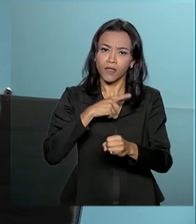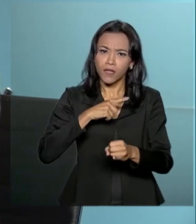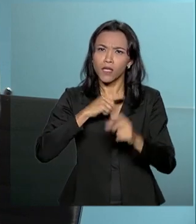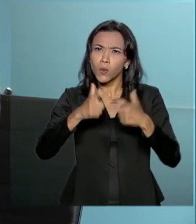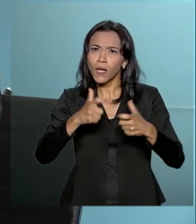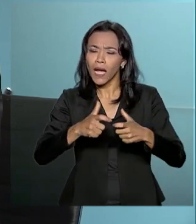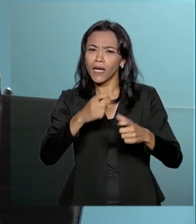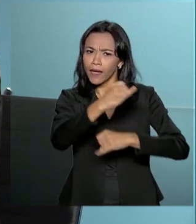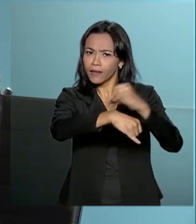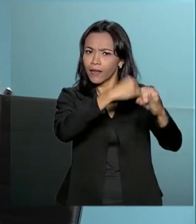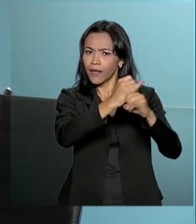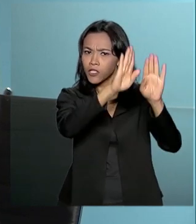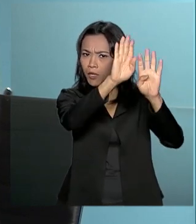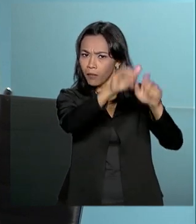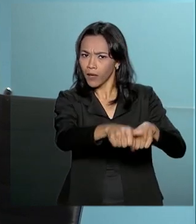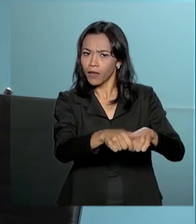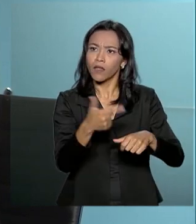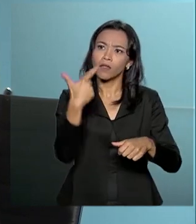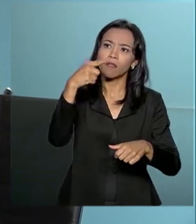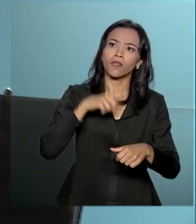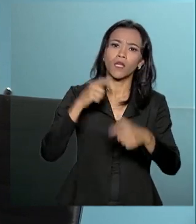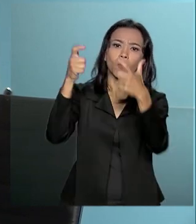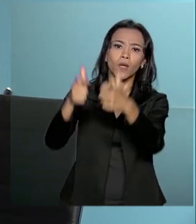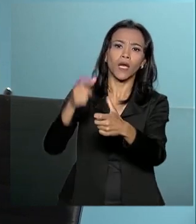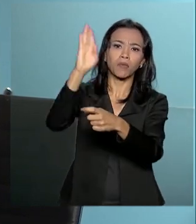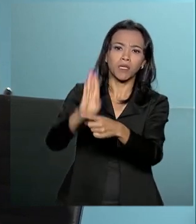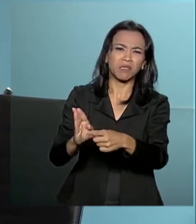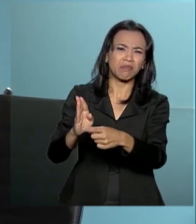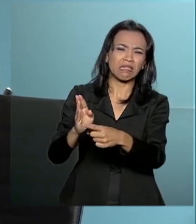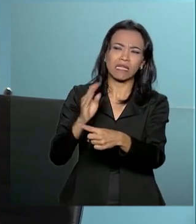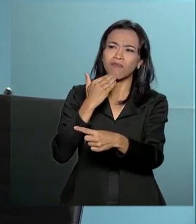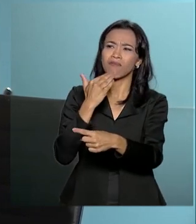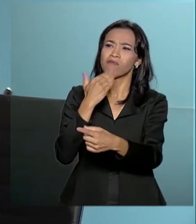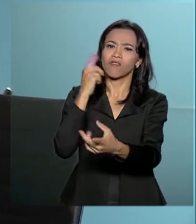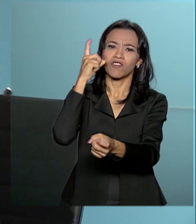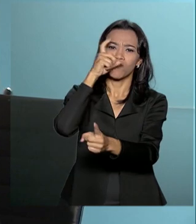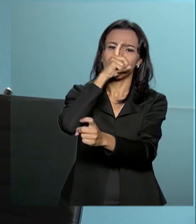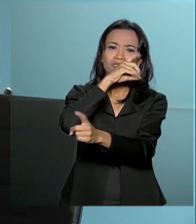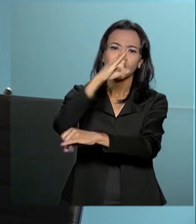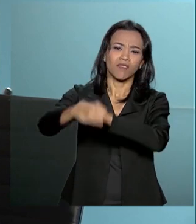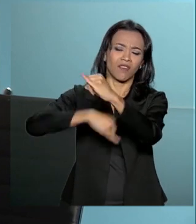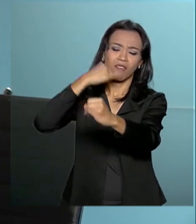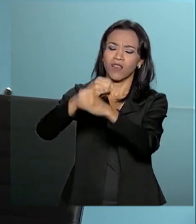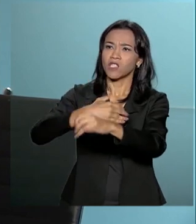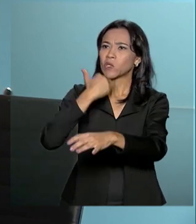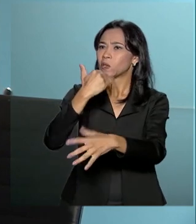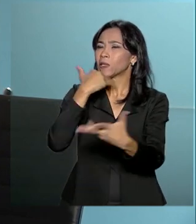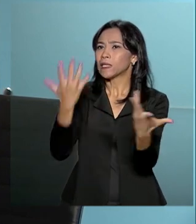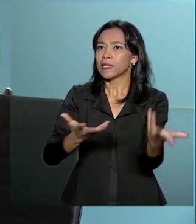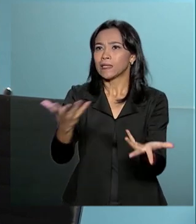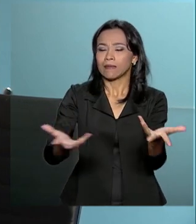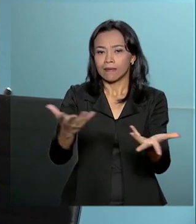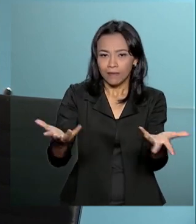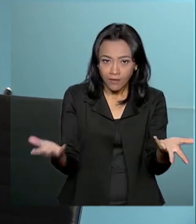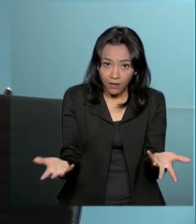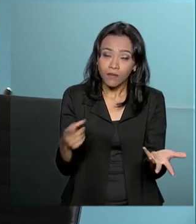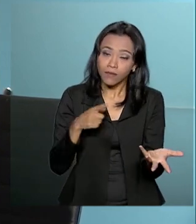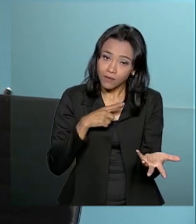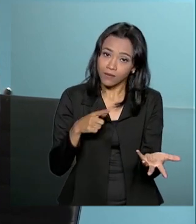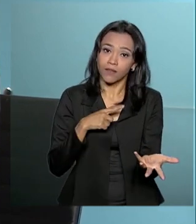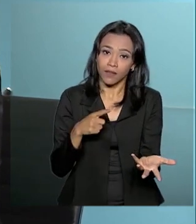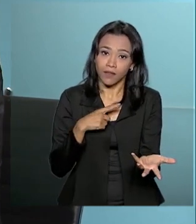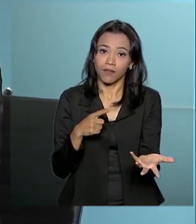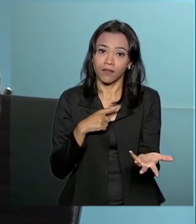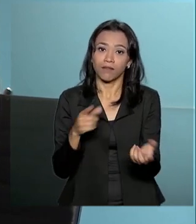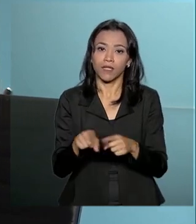país que a internet pega bem, tem locais que a internet, infelizmente, ainda não está disponível para todos. Então tem também o